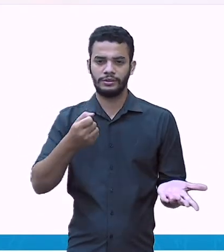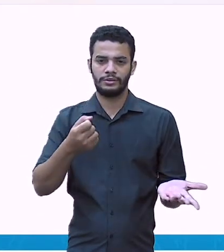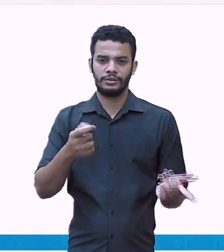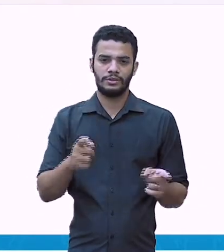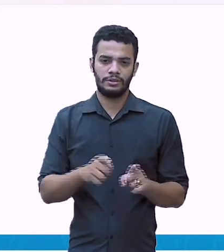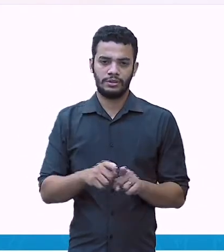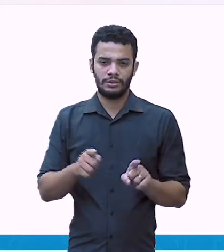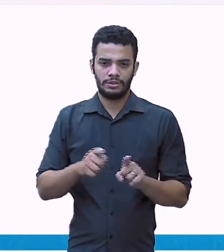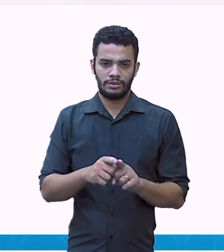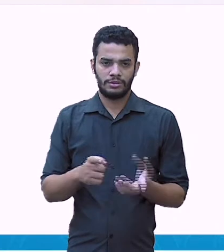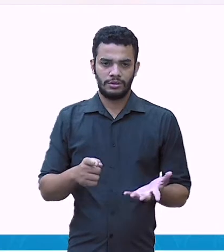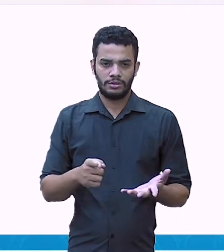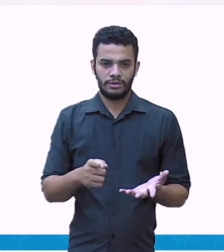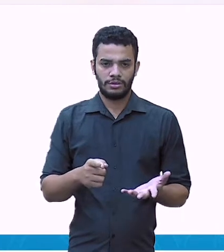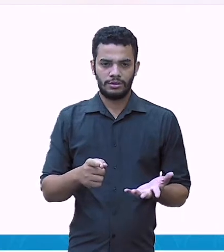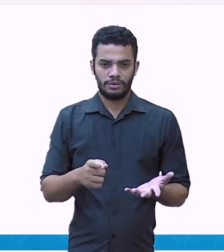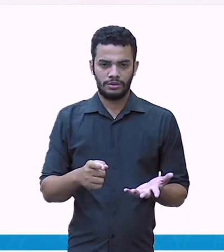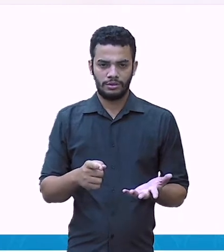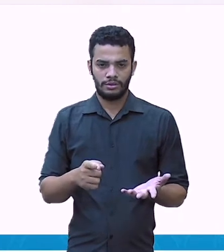refrigerante.